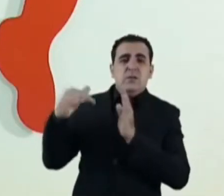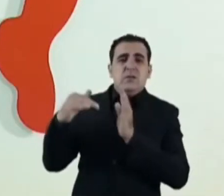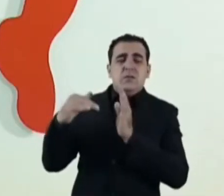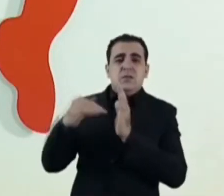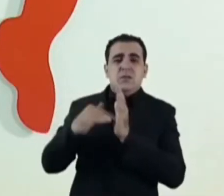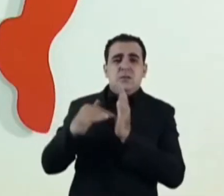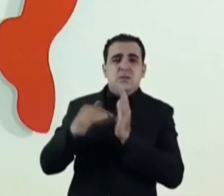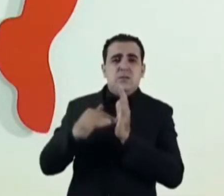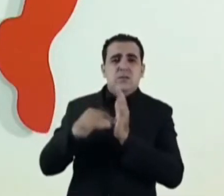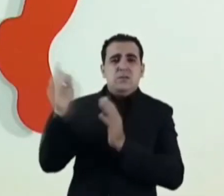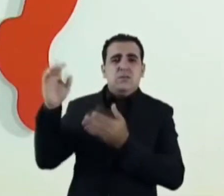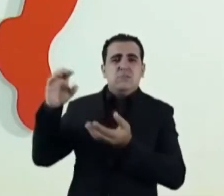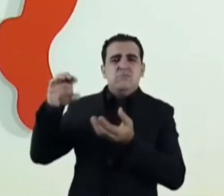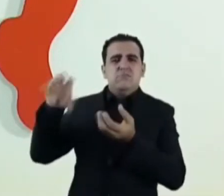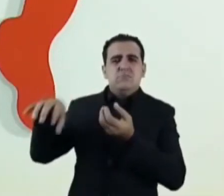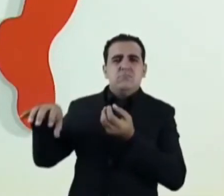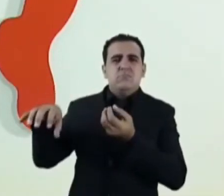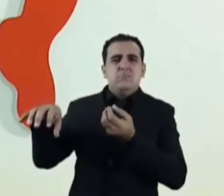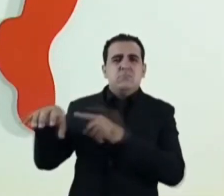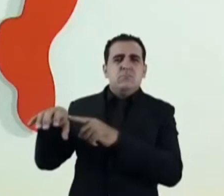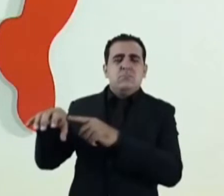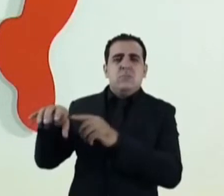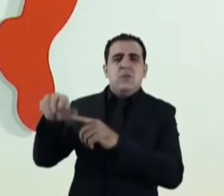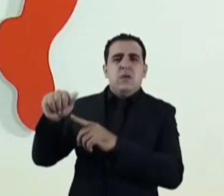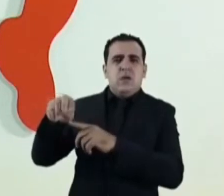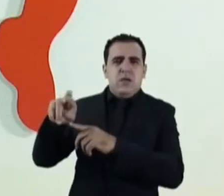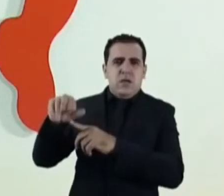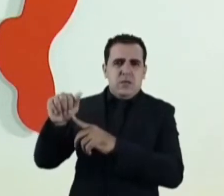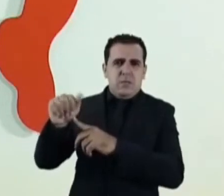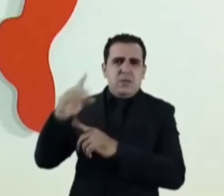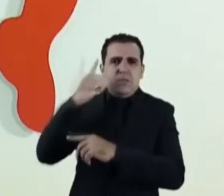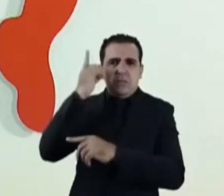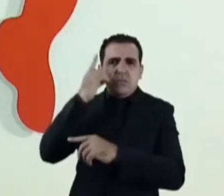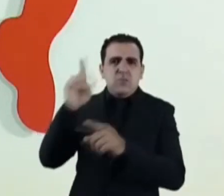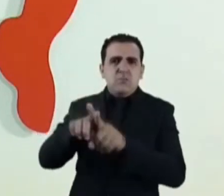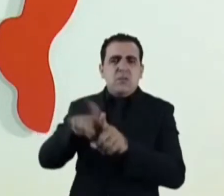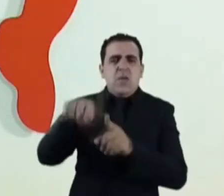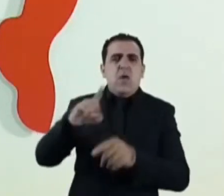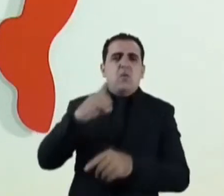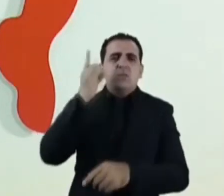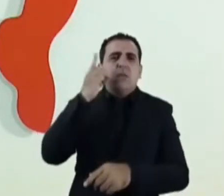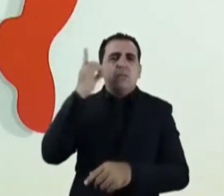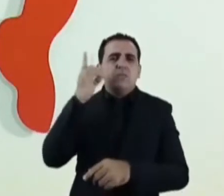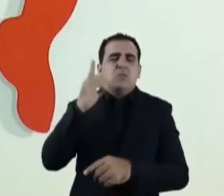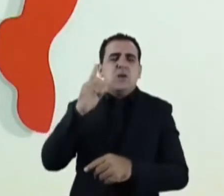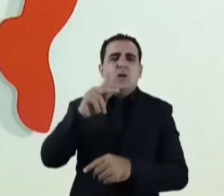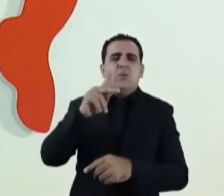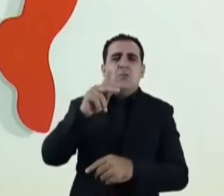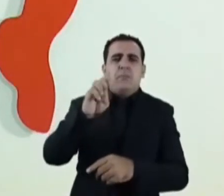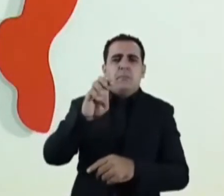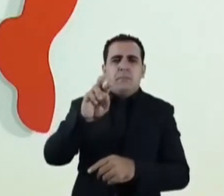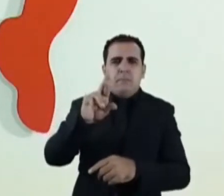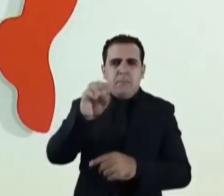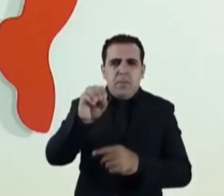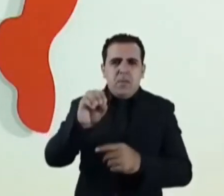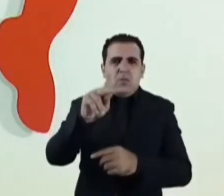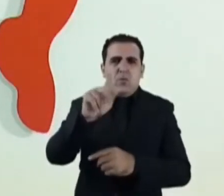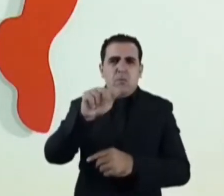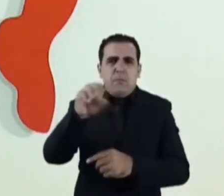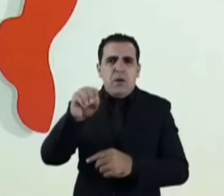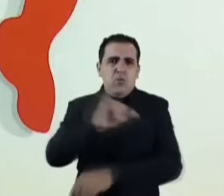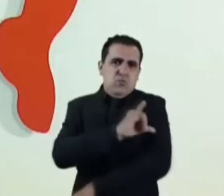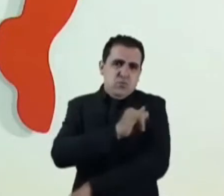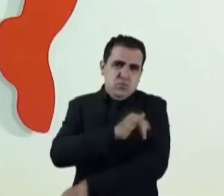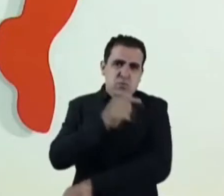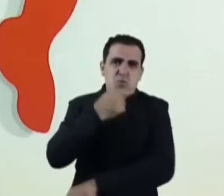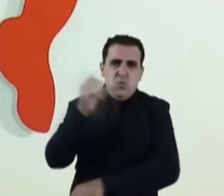do próprio presidente Rodrigo Maia, cujo relator foi o deputado Pedro Paulo, do Rio de Janeiro. Posteriormente,